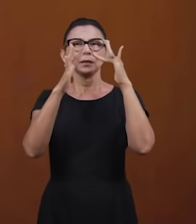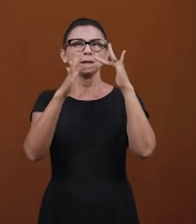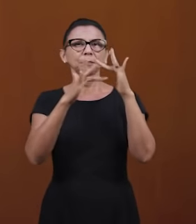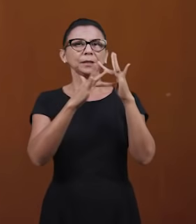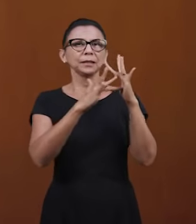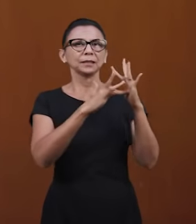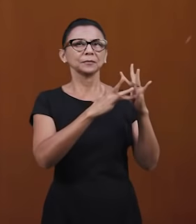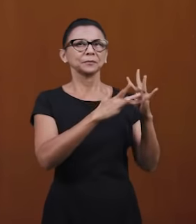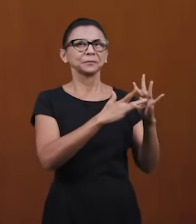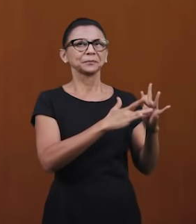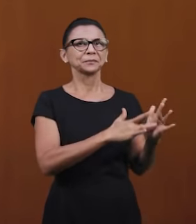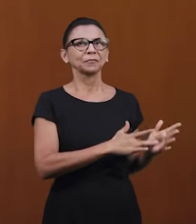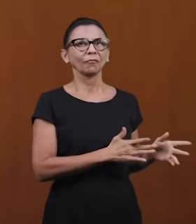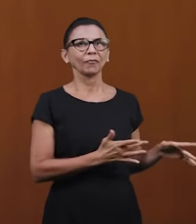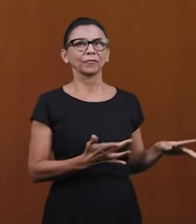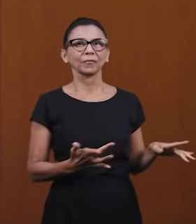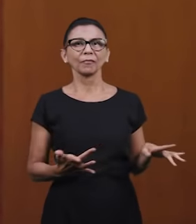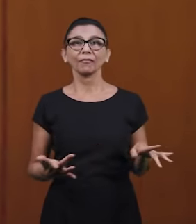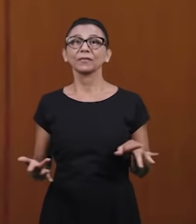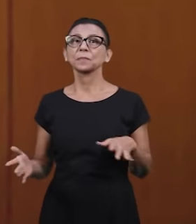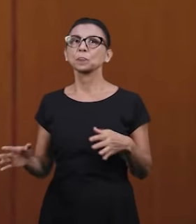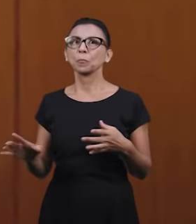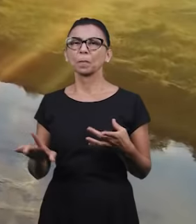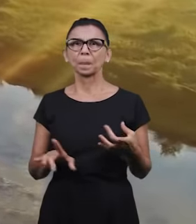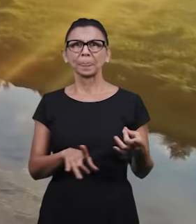Jesus.